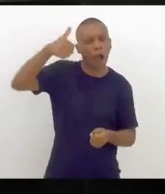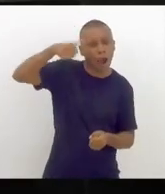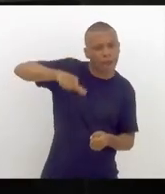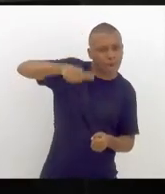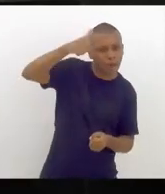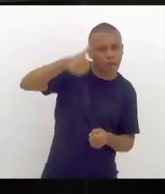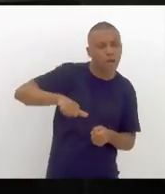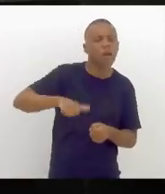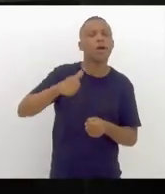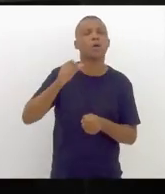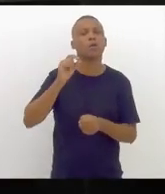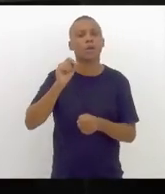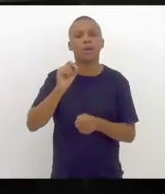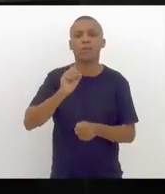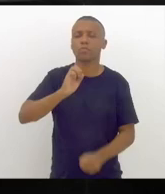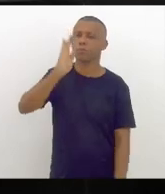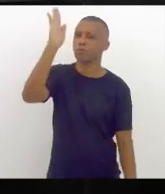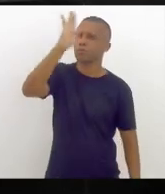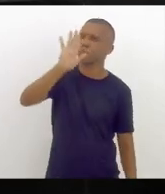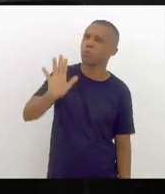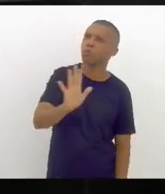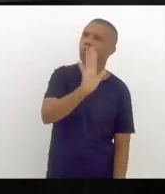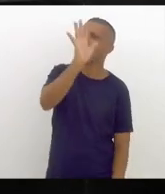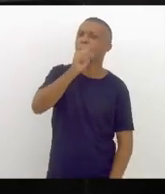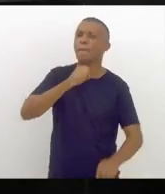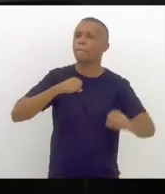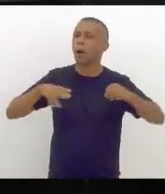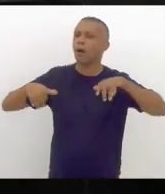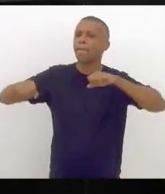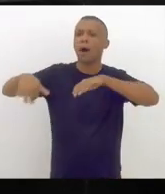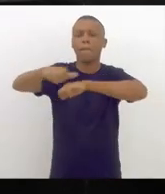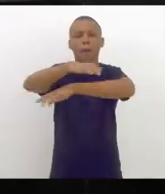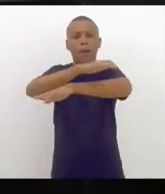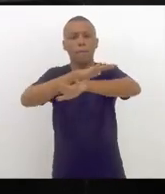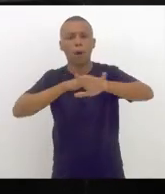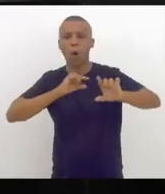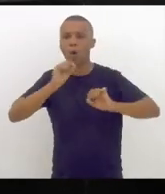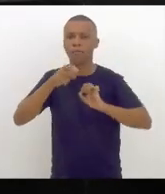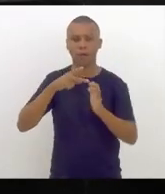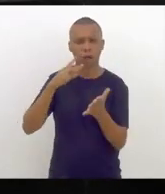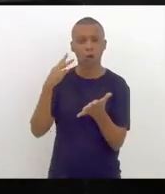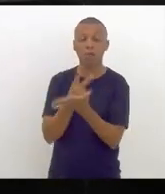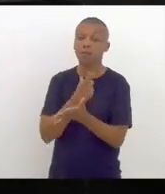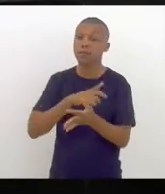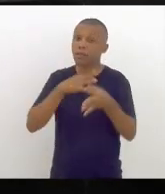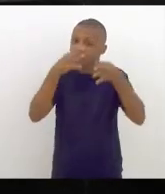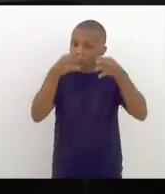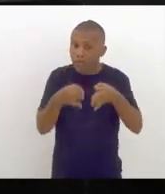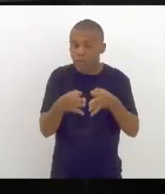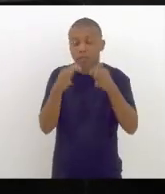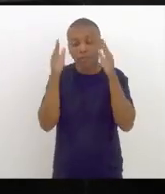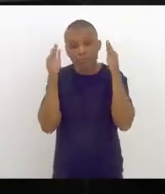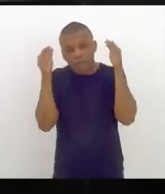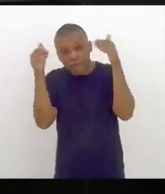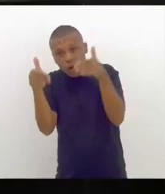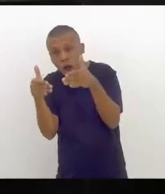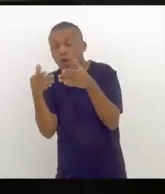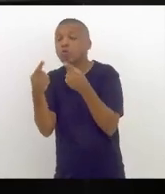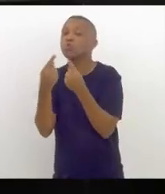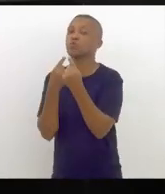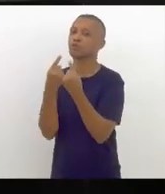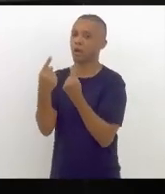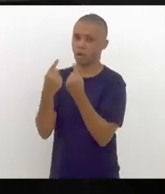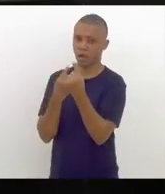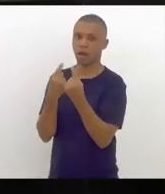um movimento nacional, que, com toda certeza, deverá ser pautado num diálogo